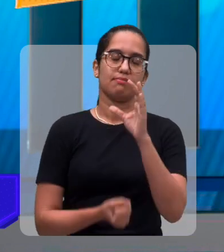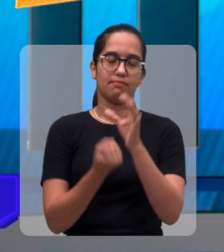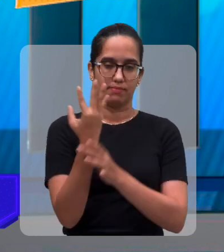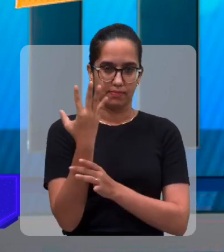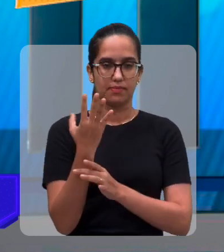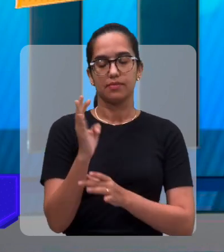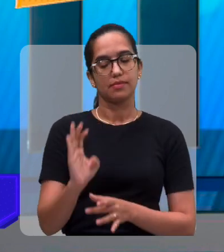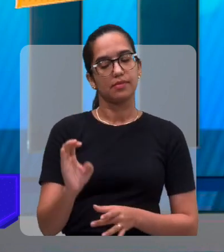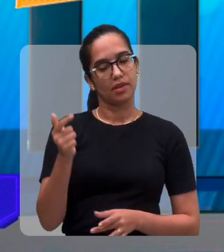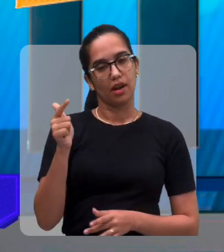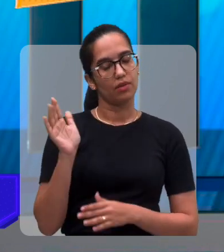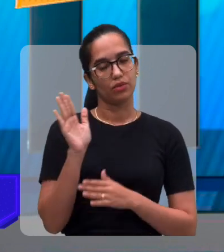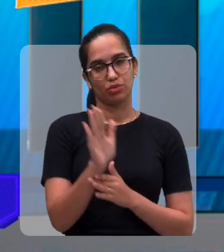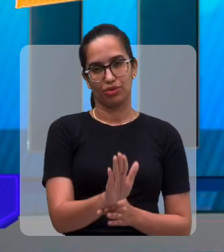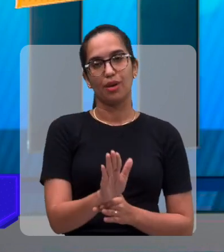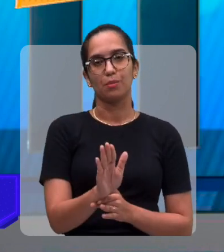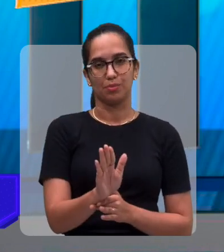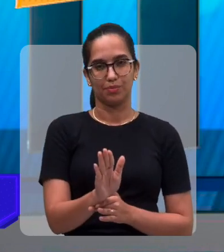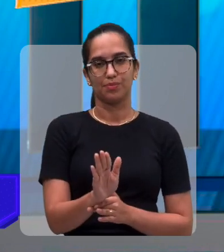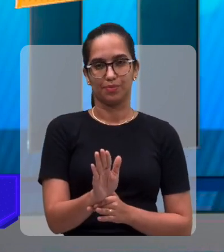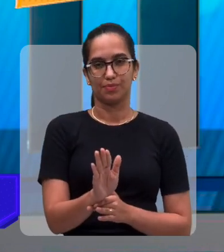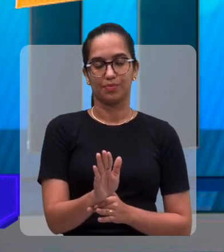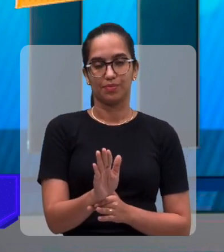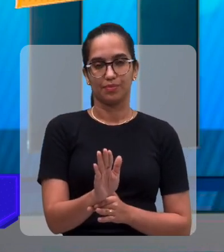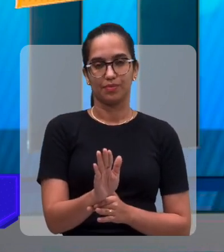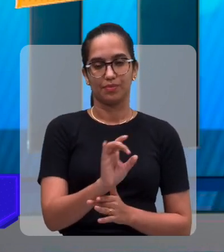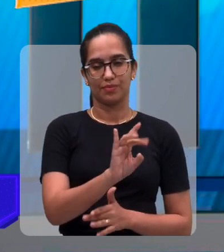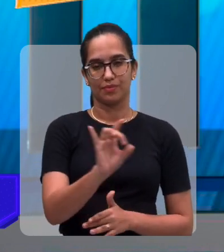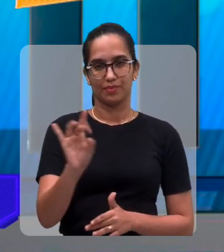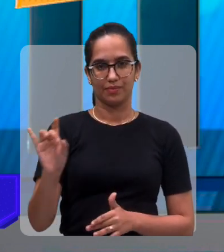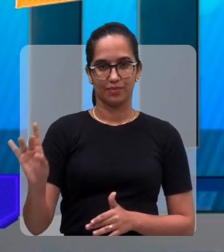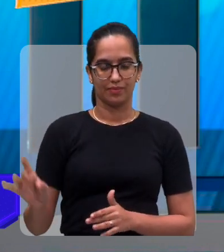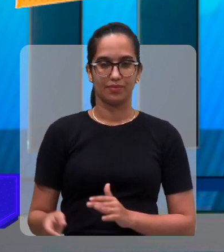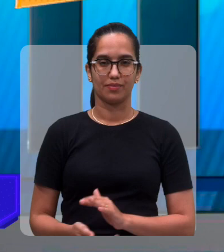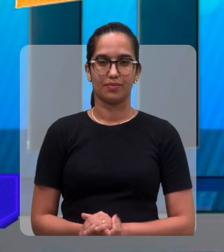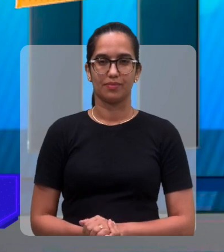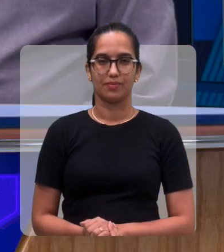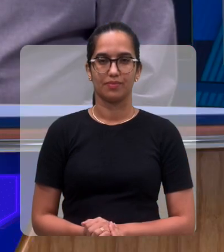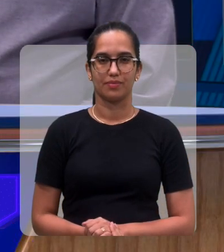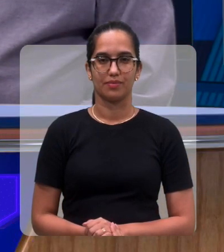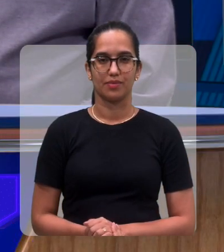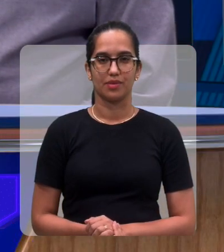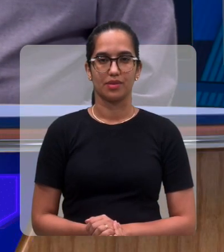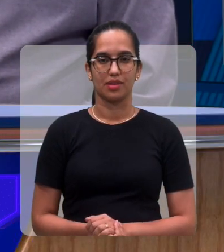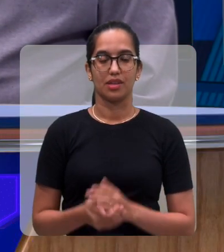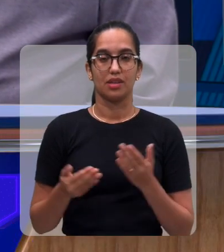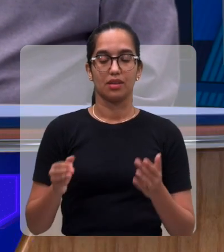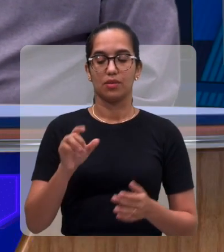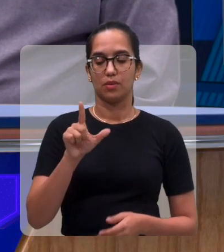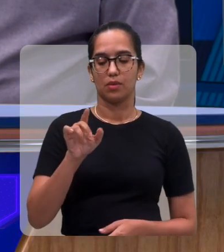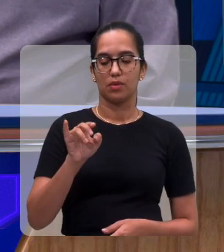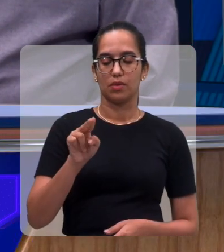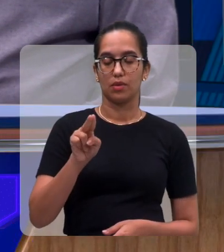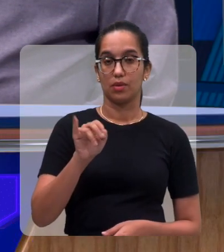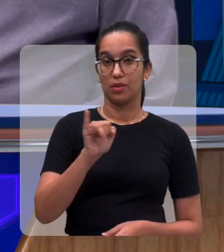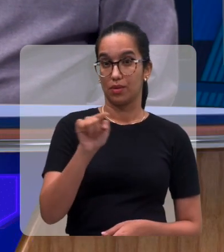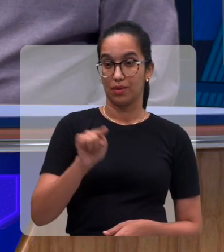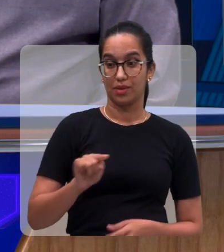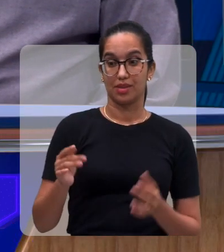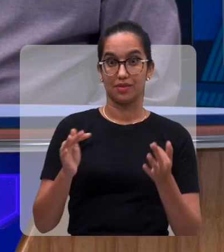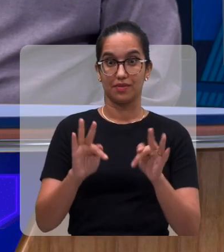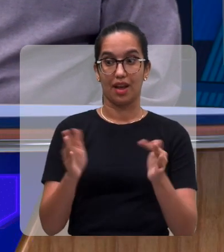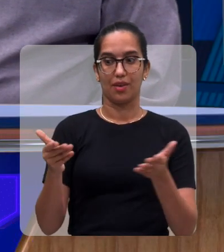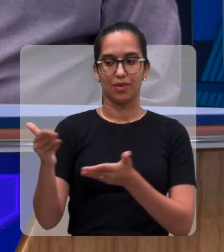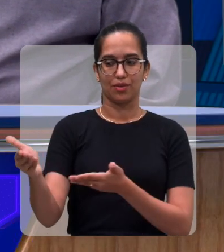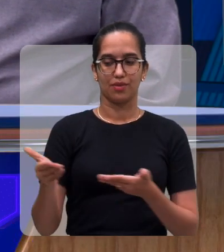serão beneficiadas, terão benefício para cada um de nós. Bom, Luiz, para encerrar, o convite aí